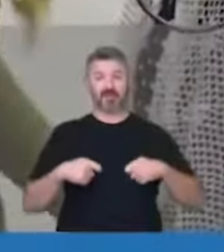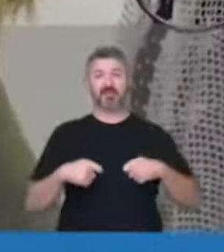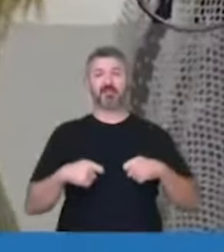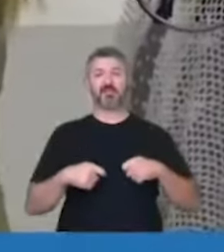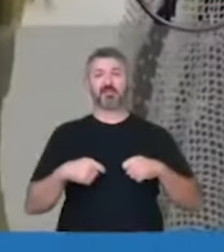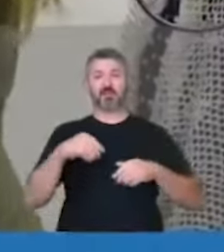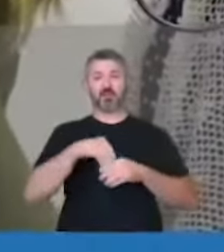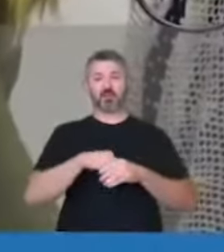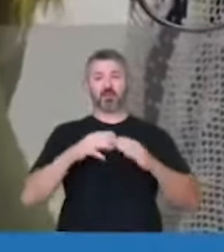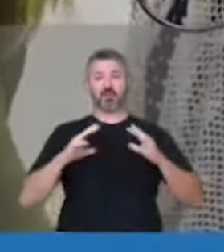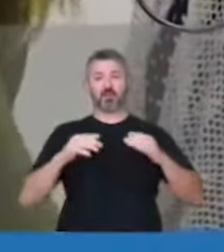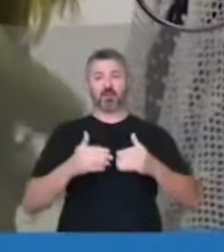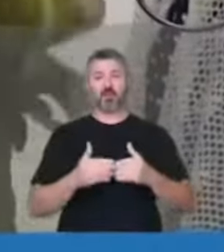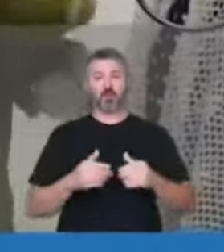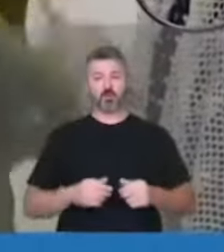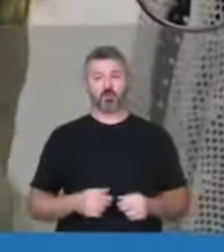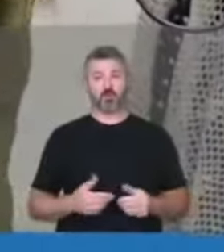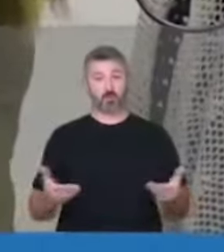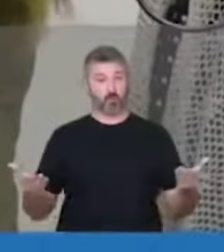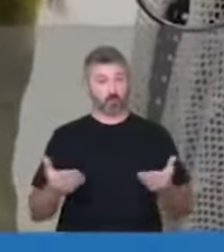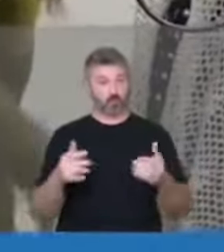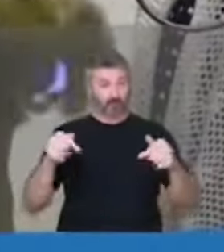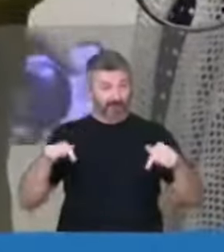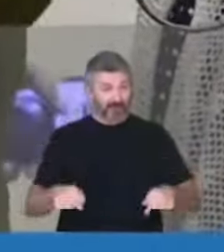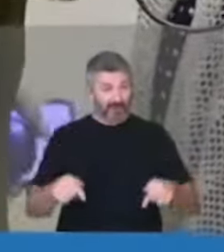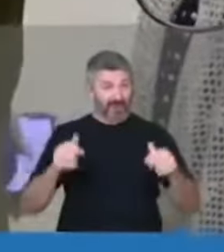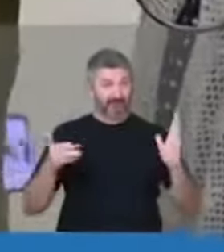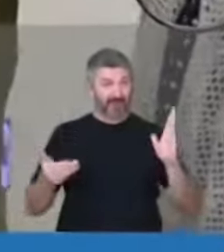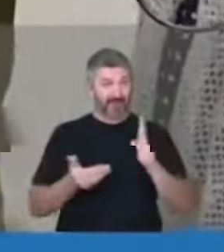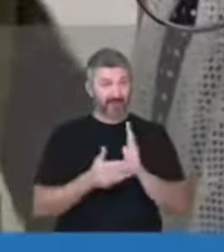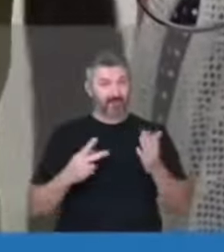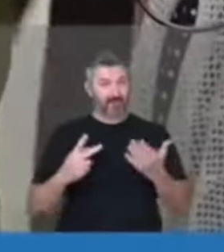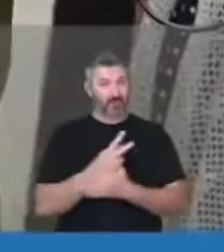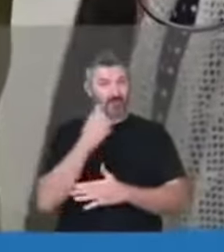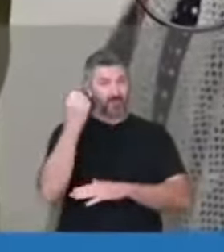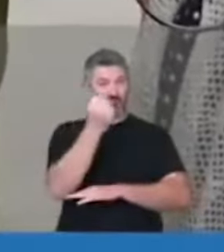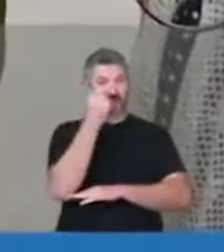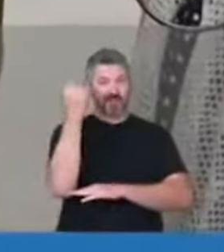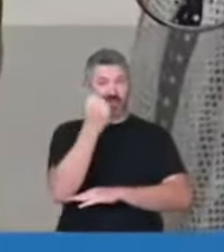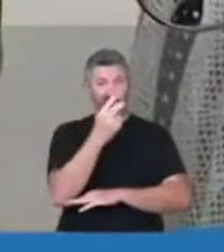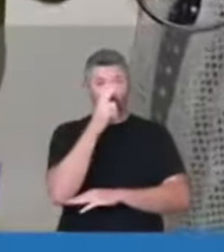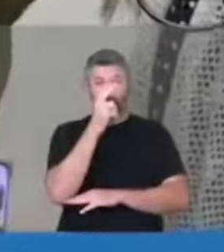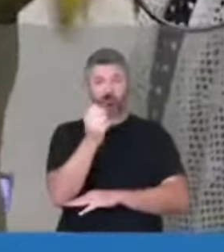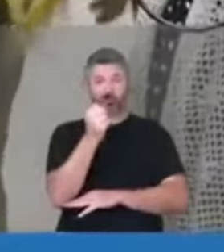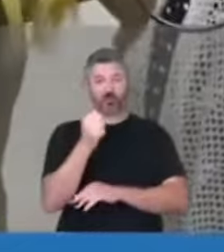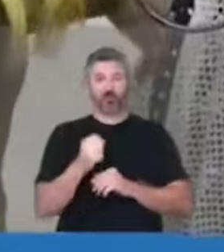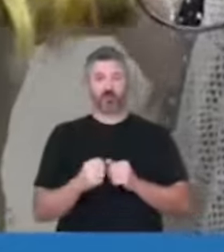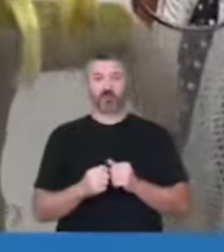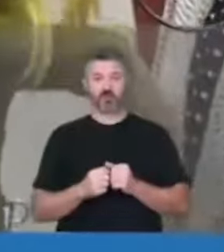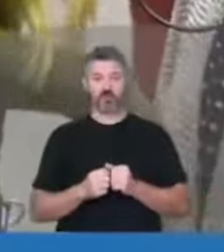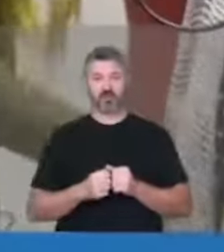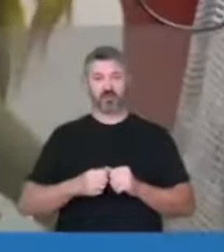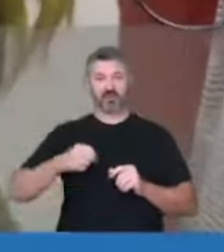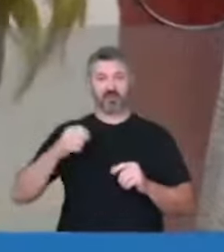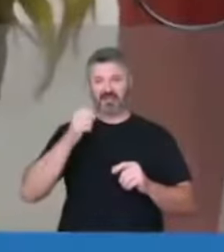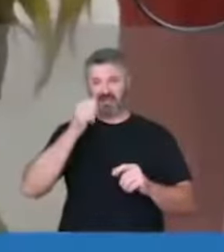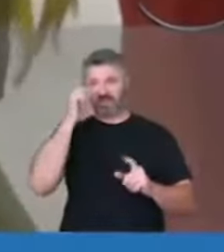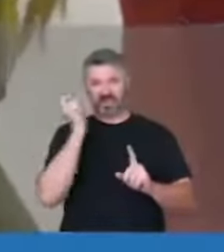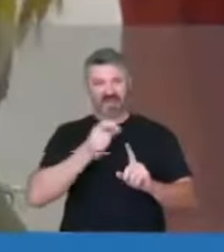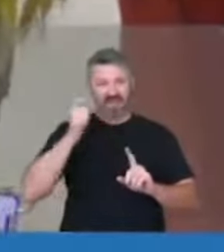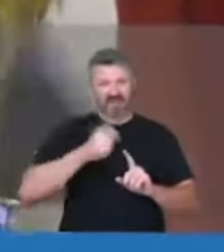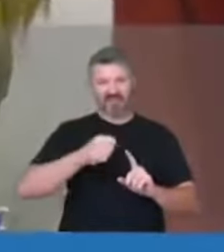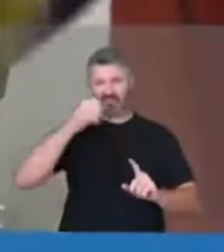comissões. O que aconteceu hoje aqui foi tudo muito grave, muito grave. Agressões, nós estamos